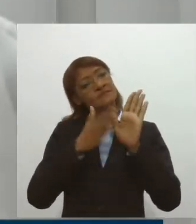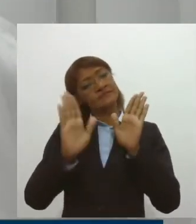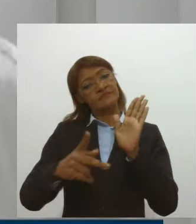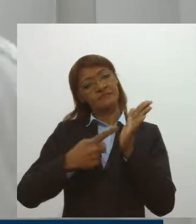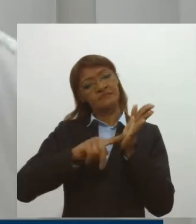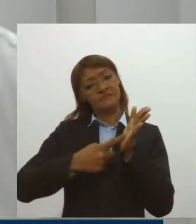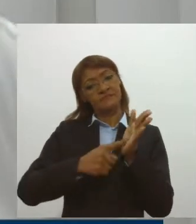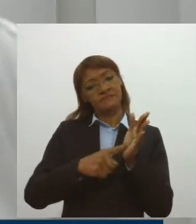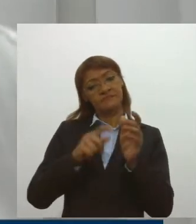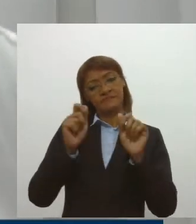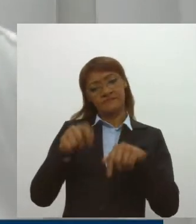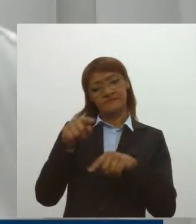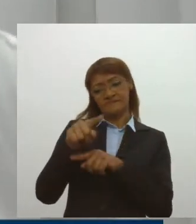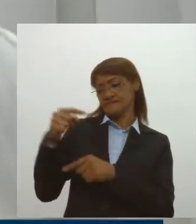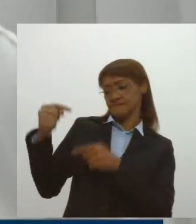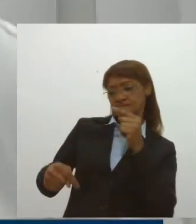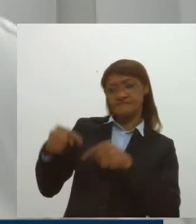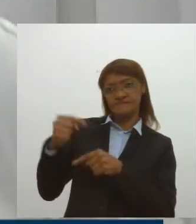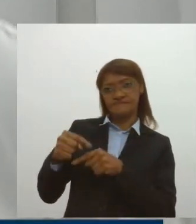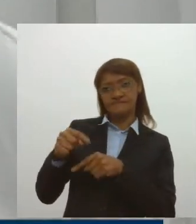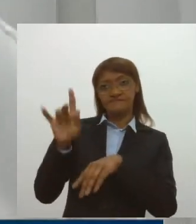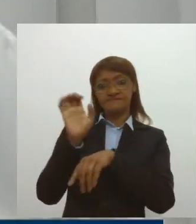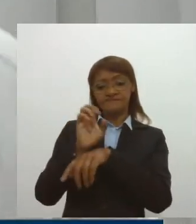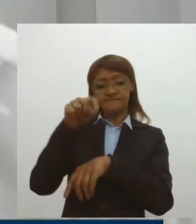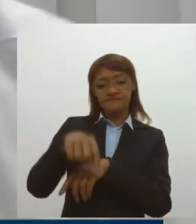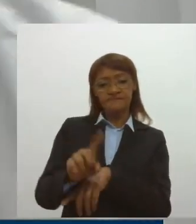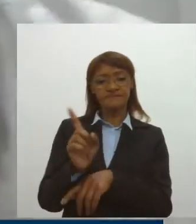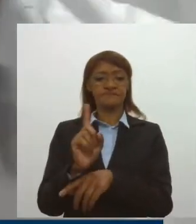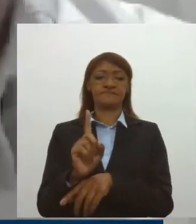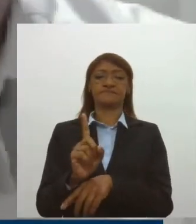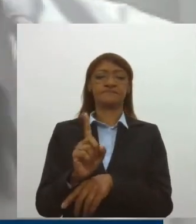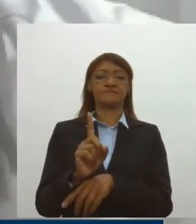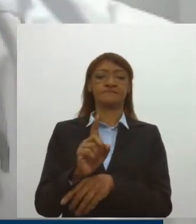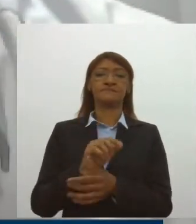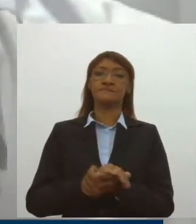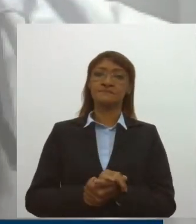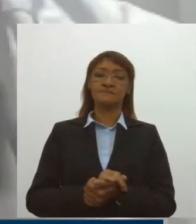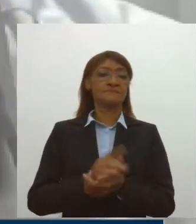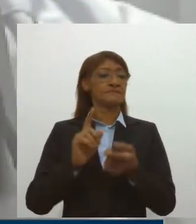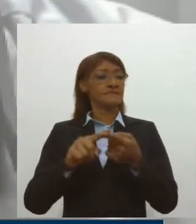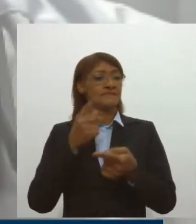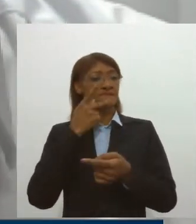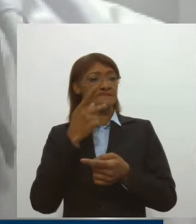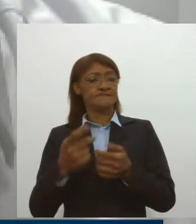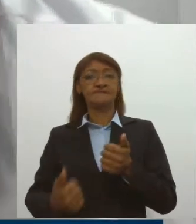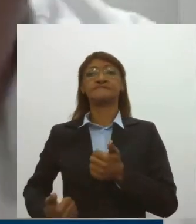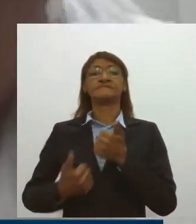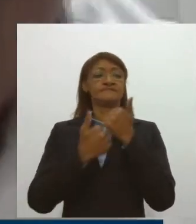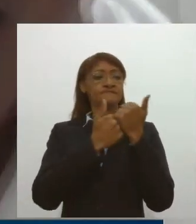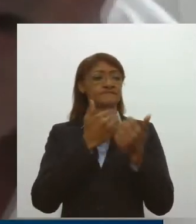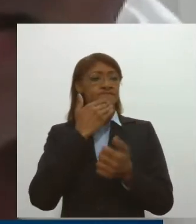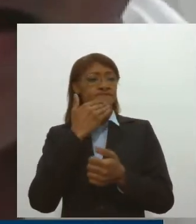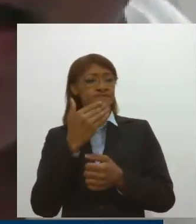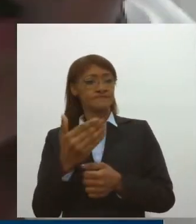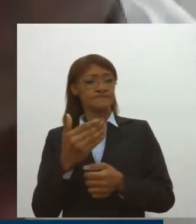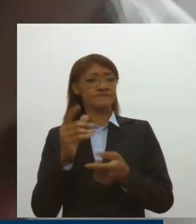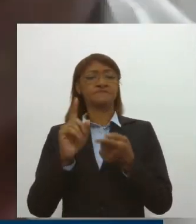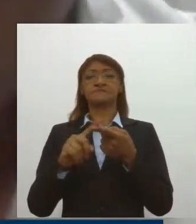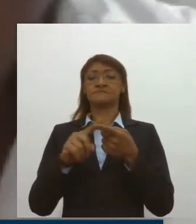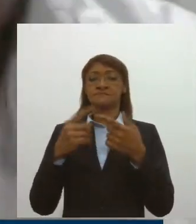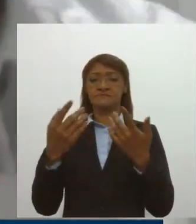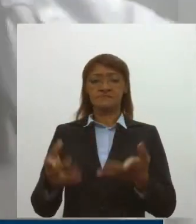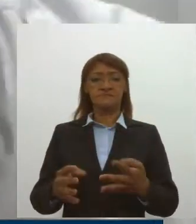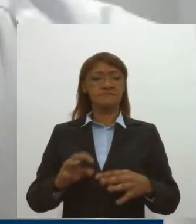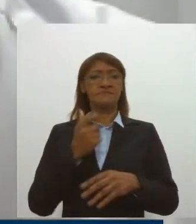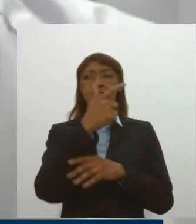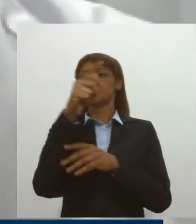e que essa não é uma discussão apenas do Estado com o sindicato. Ele disse que apoia o pedido e pediu também apoio dos